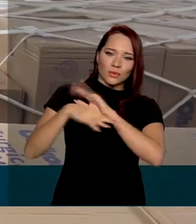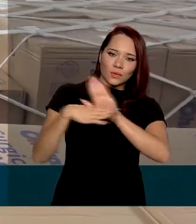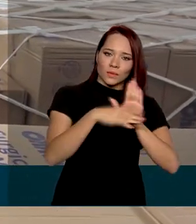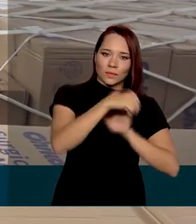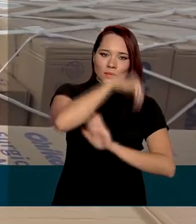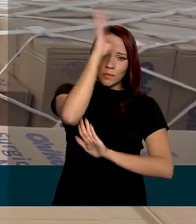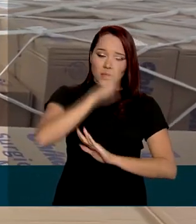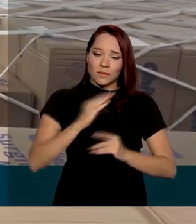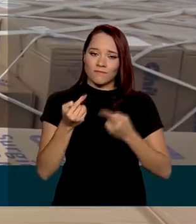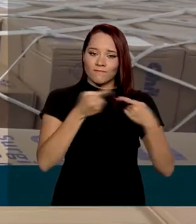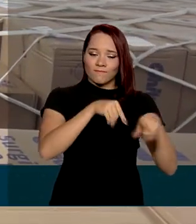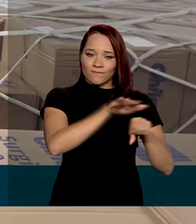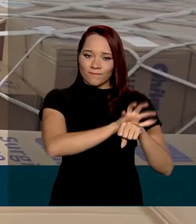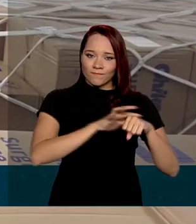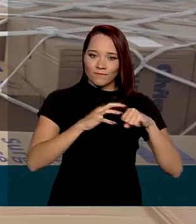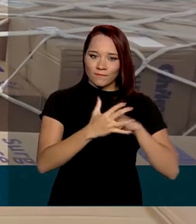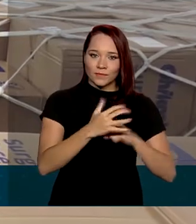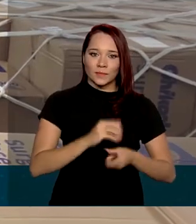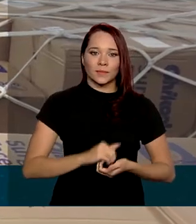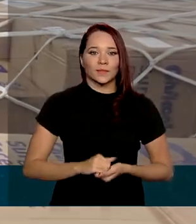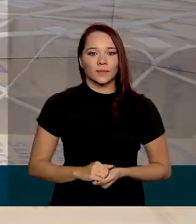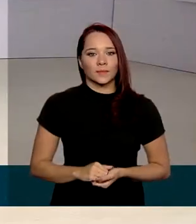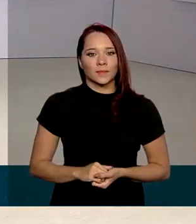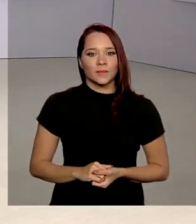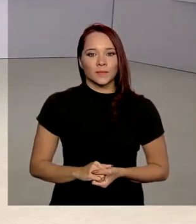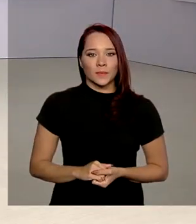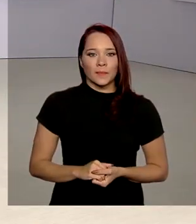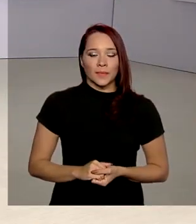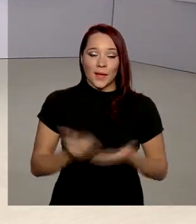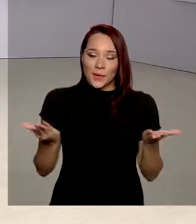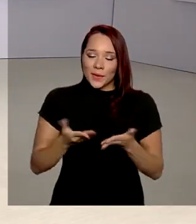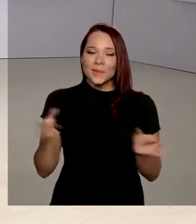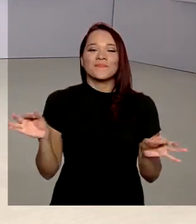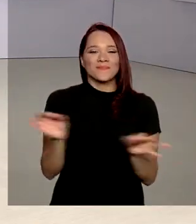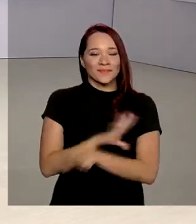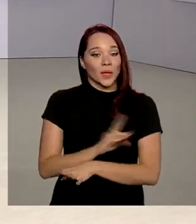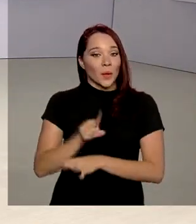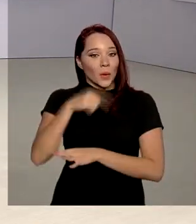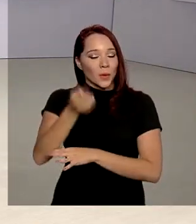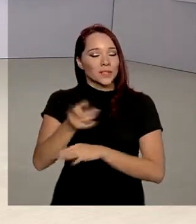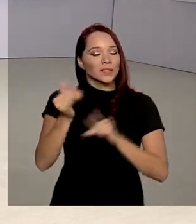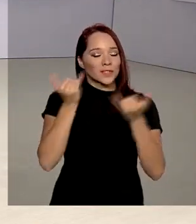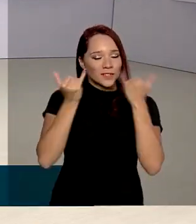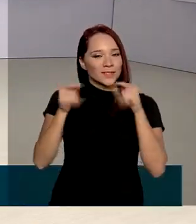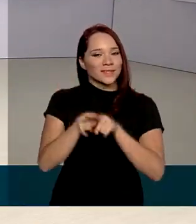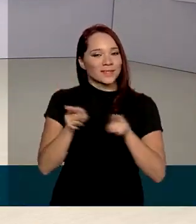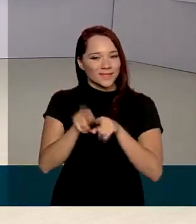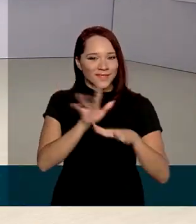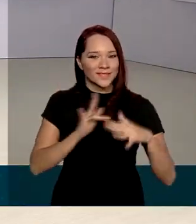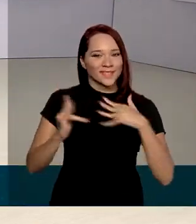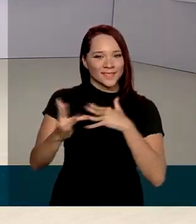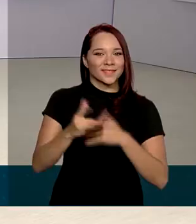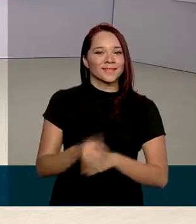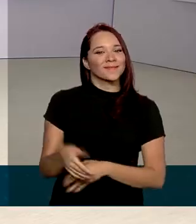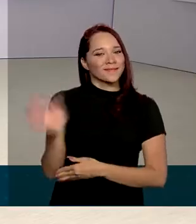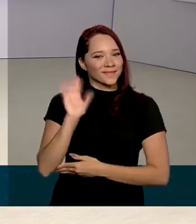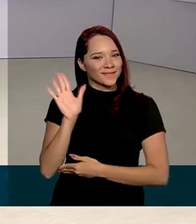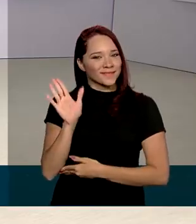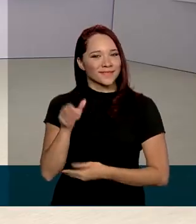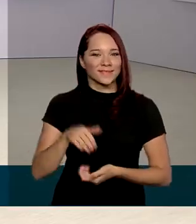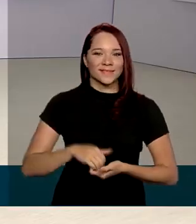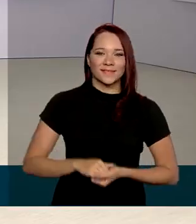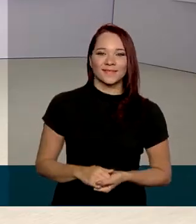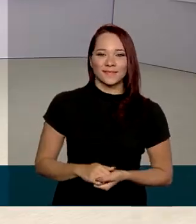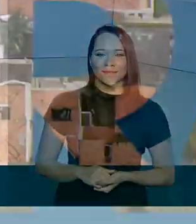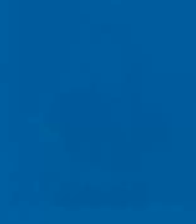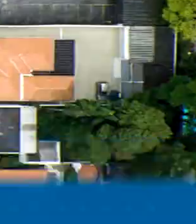no combate à pandemia da Covid-19. A gente fica por aqui, outras notícias também nas nossas redes sociais. Até a próxima